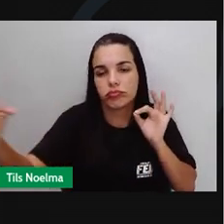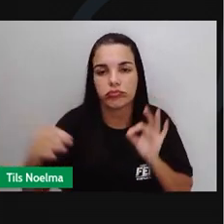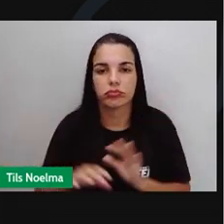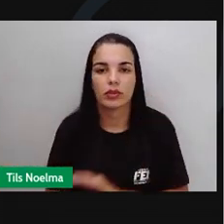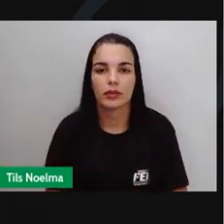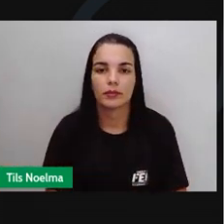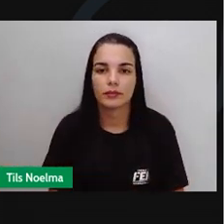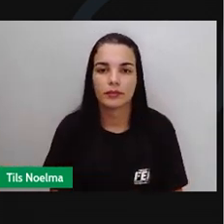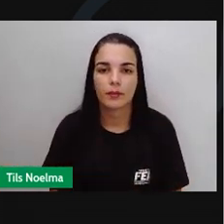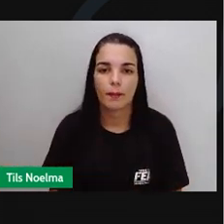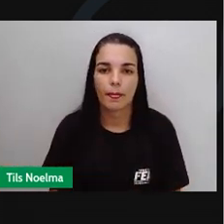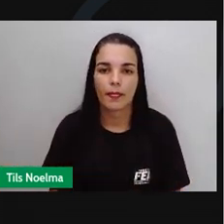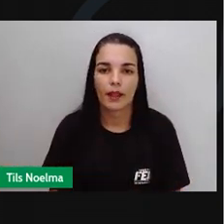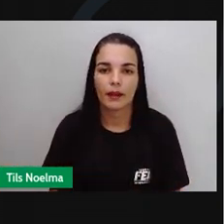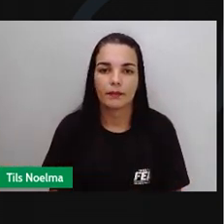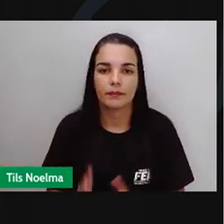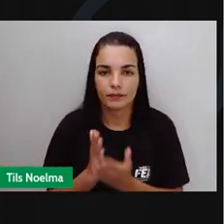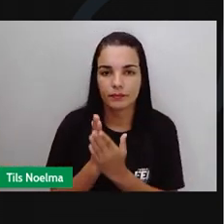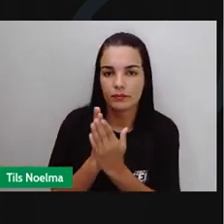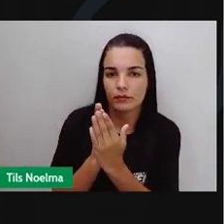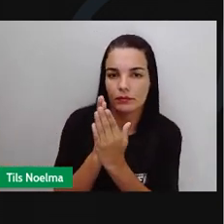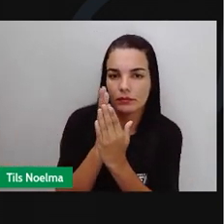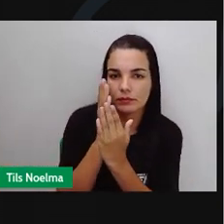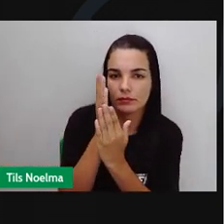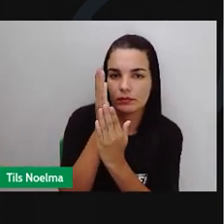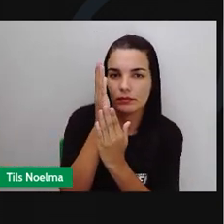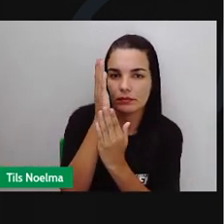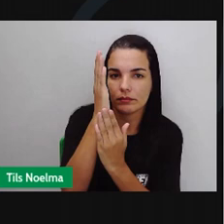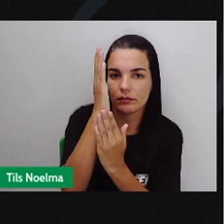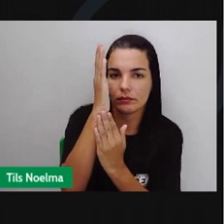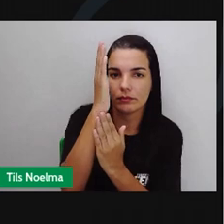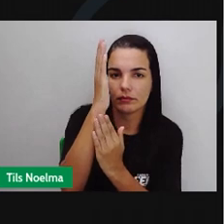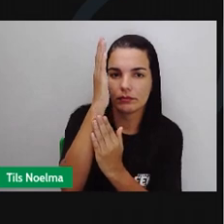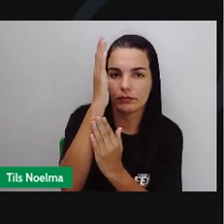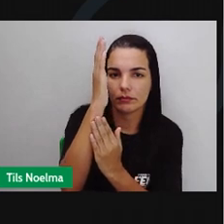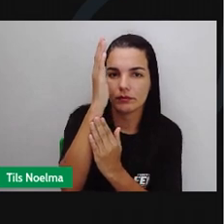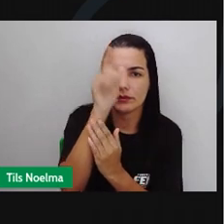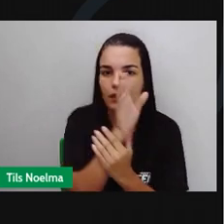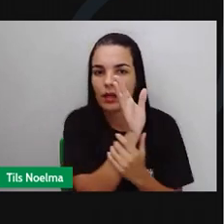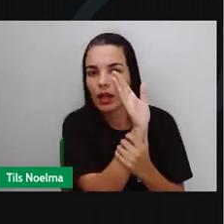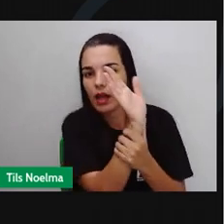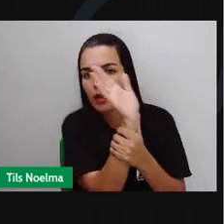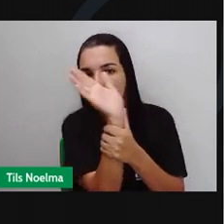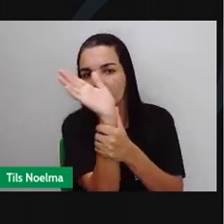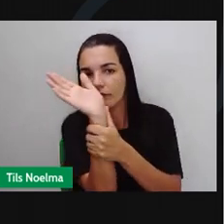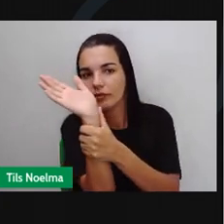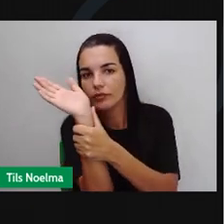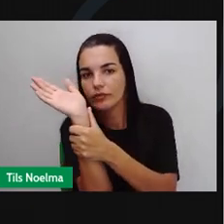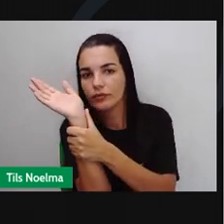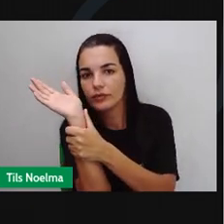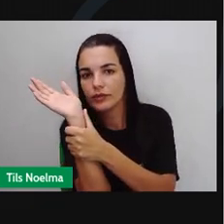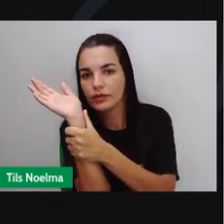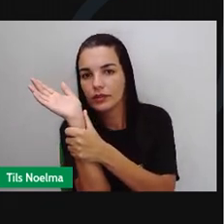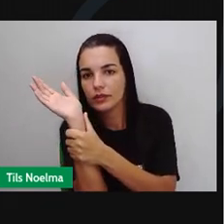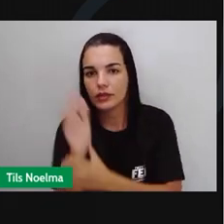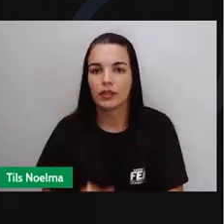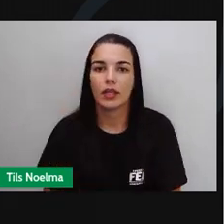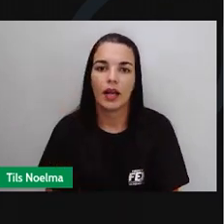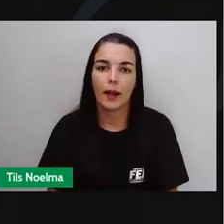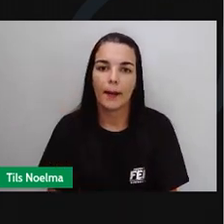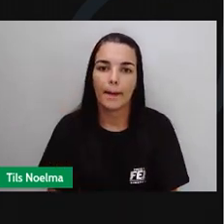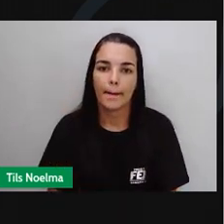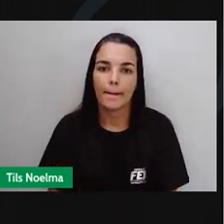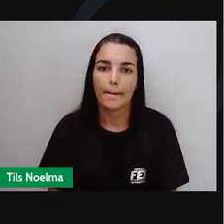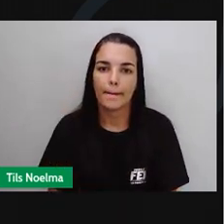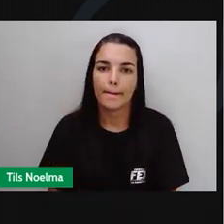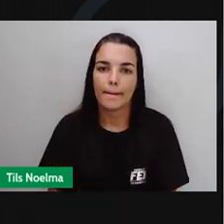Então, nós seguimos na Rua Aníbal de Mendonça. Depois, precisamos virar à direita na Rua Visconde de